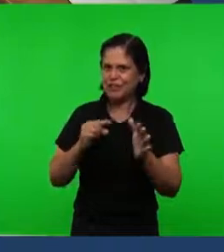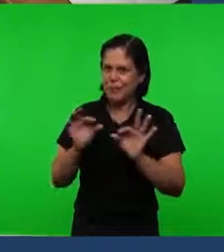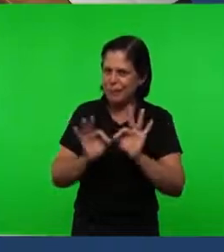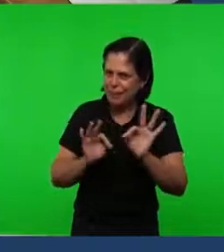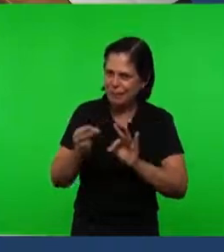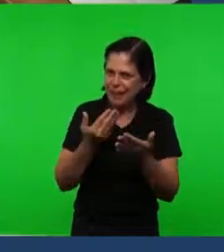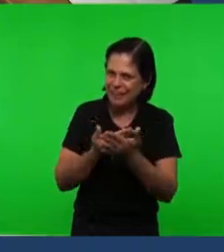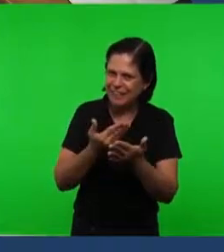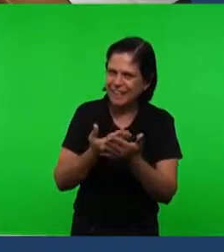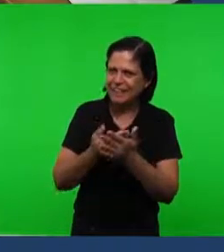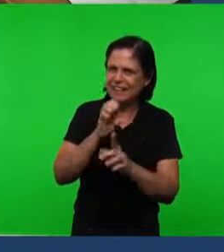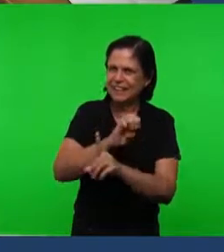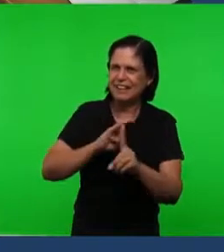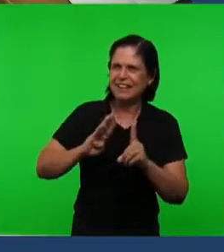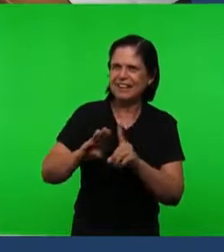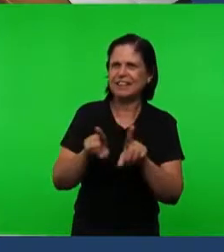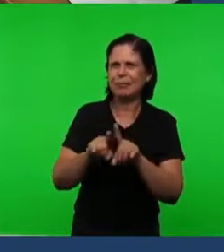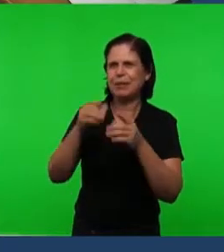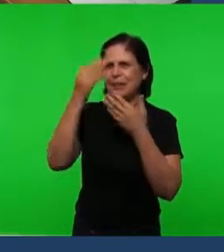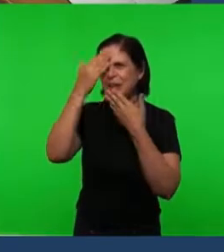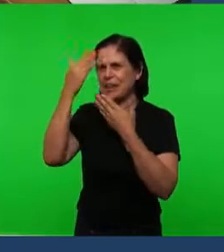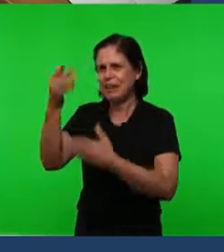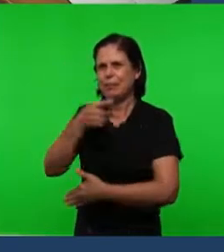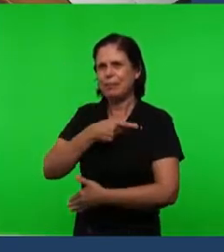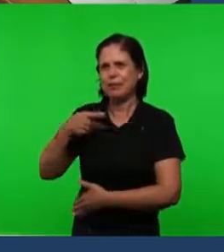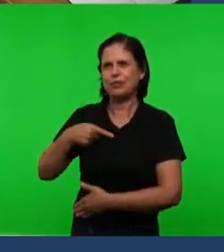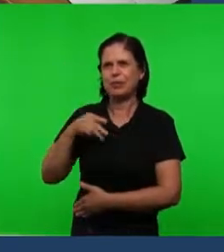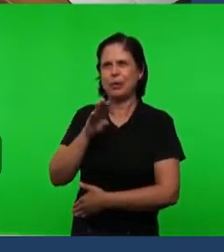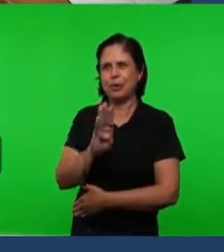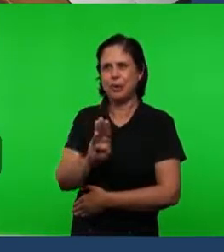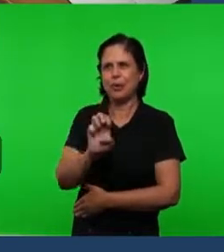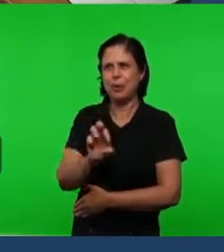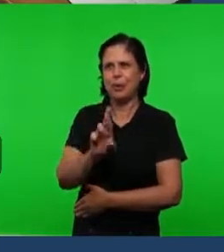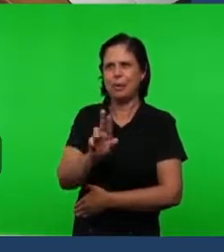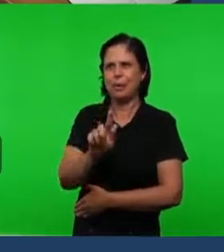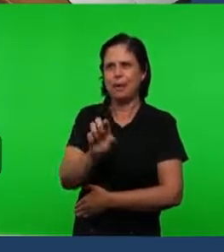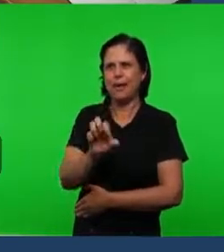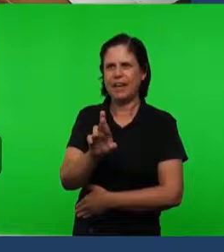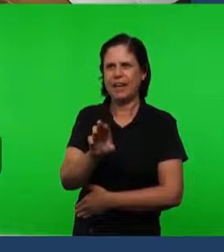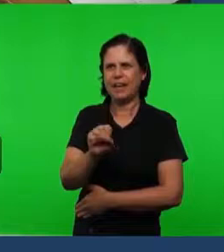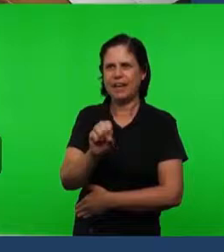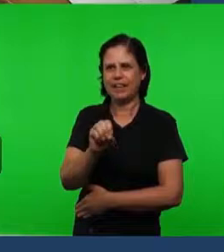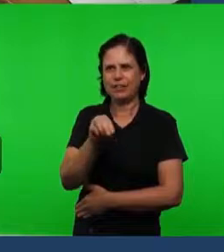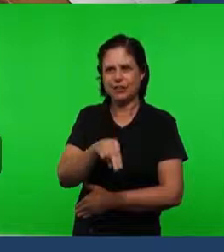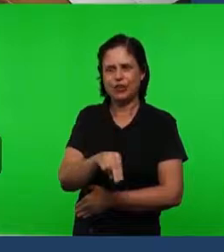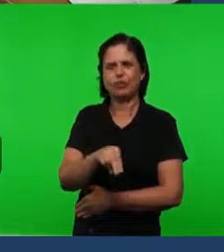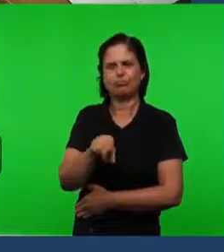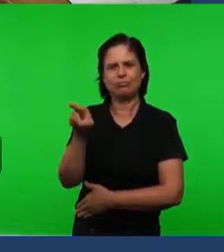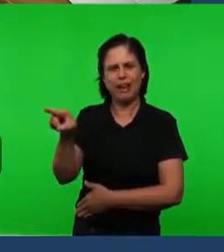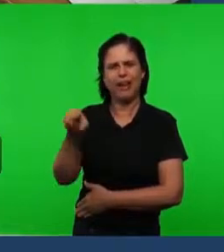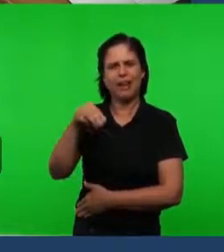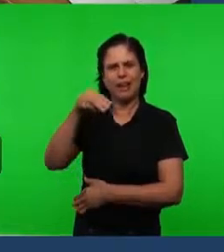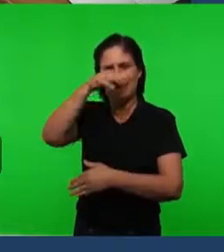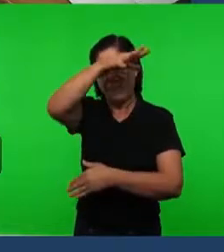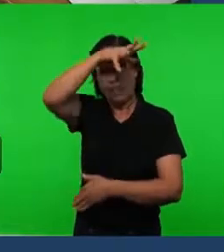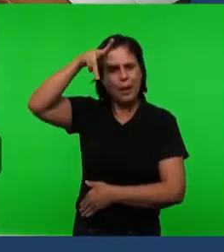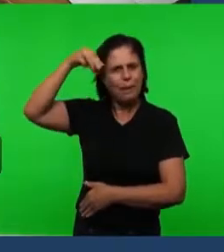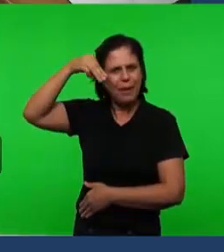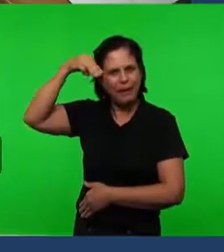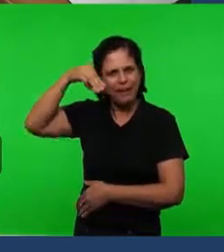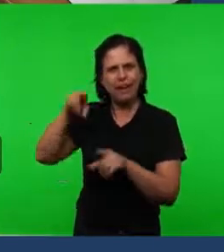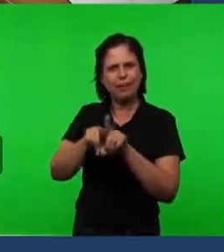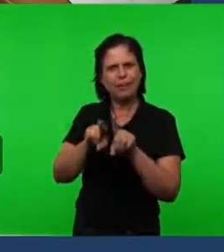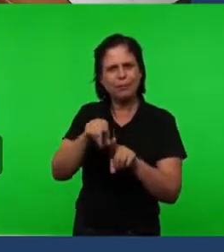Nós agradecemos também Pastor Bergson Outro pastor Artini Lá de Manaus Pastor também